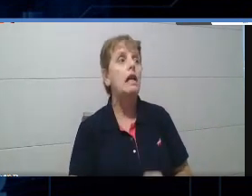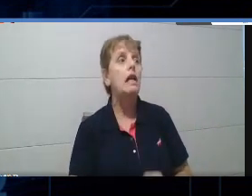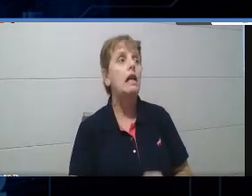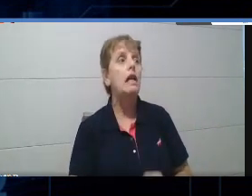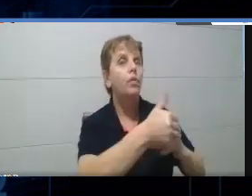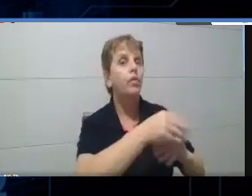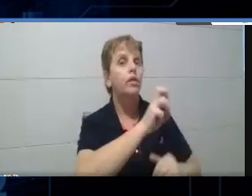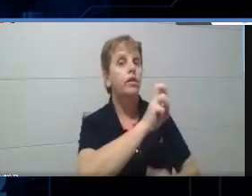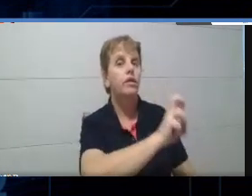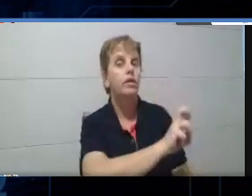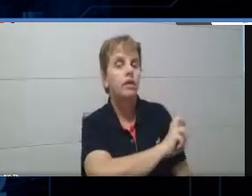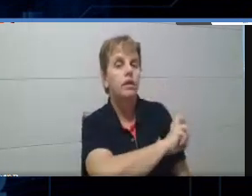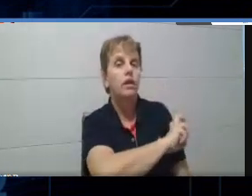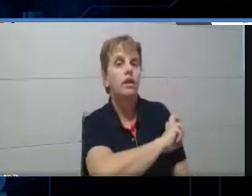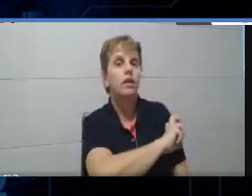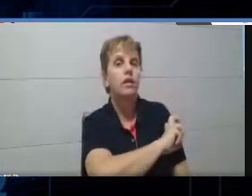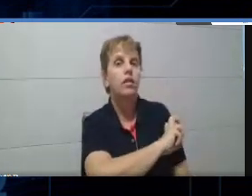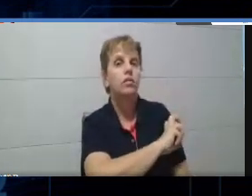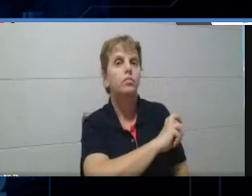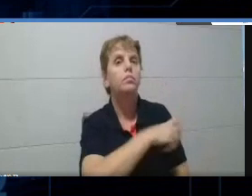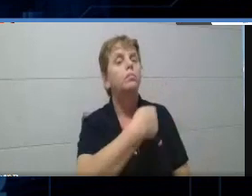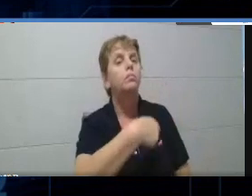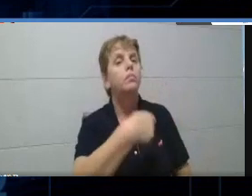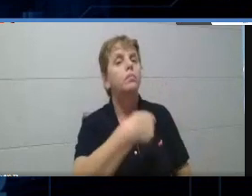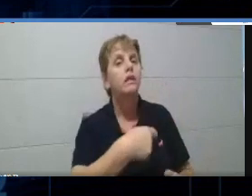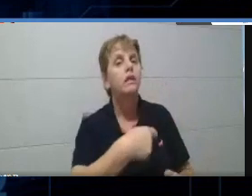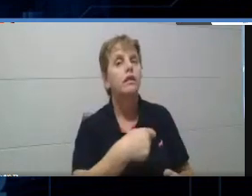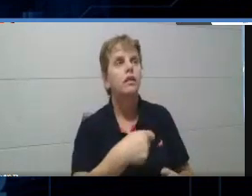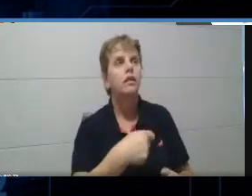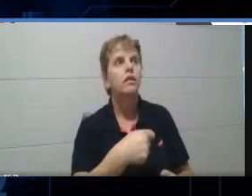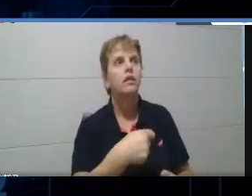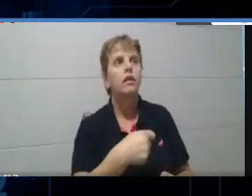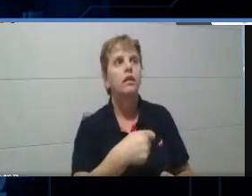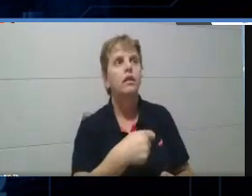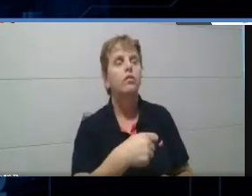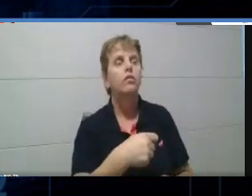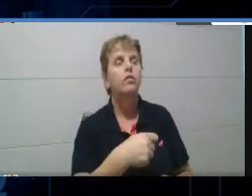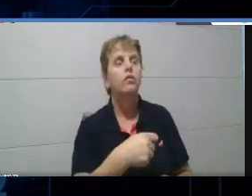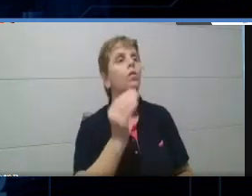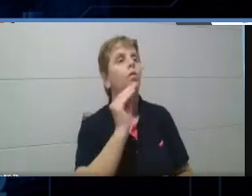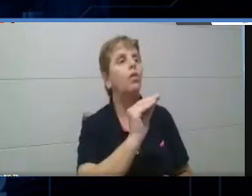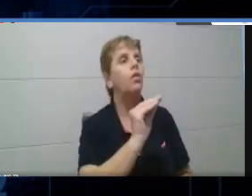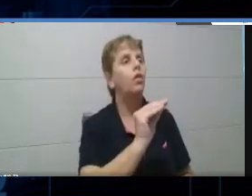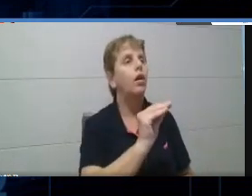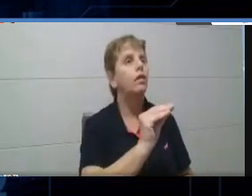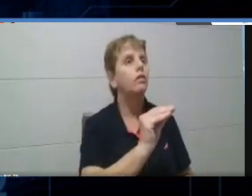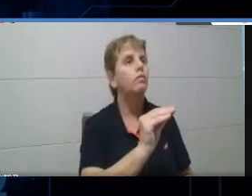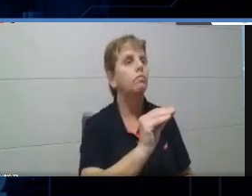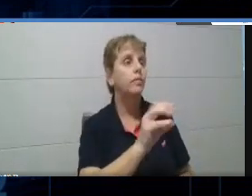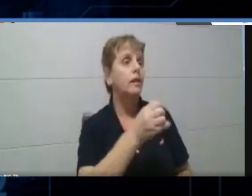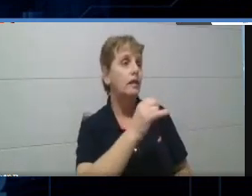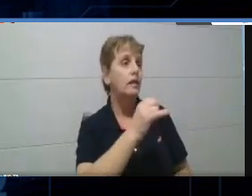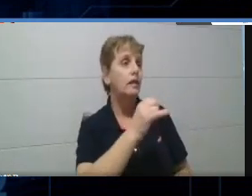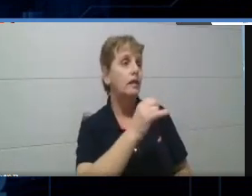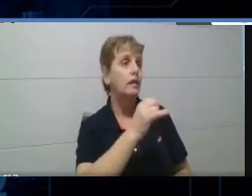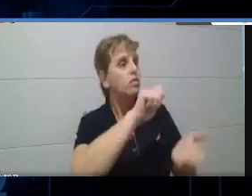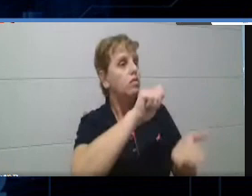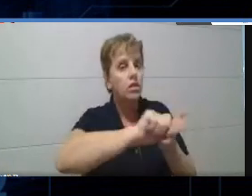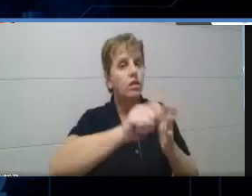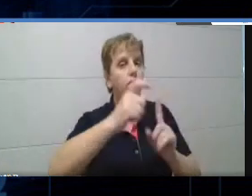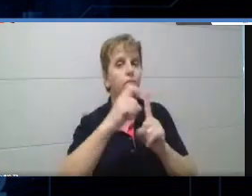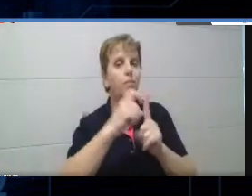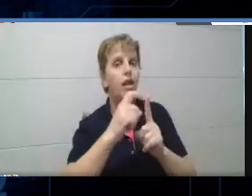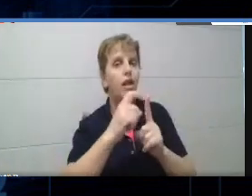começar a descontar erros de grafia, porque não é erro de ortografia, é erro de grafia, né, porque